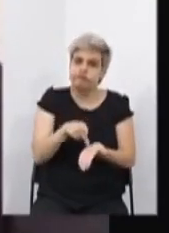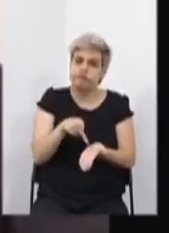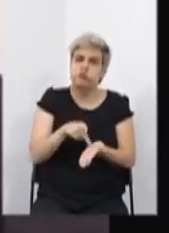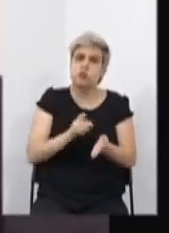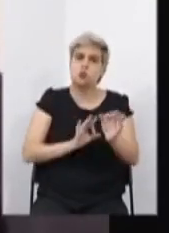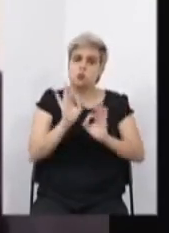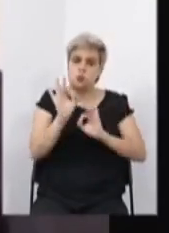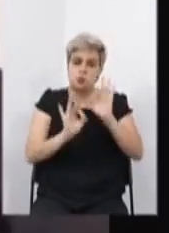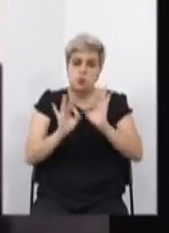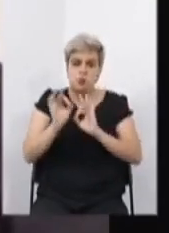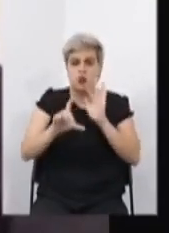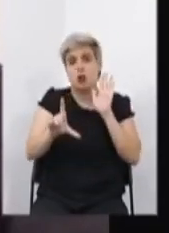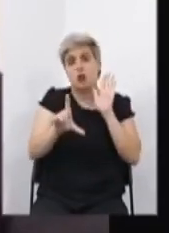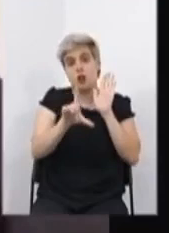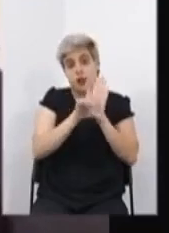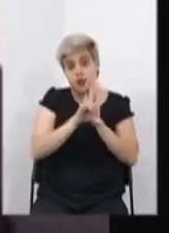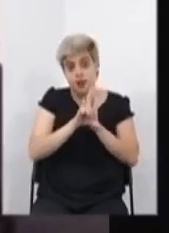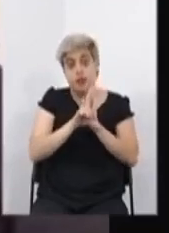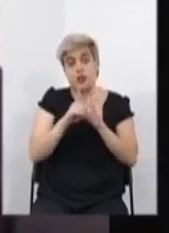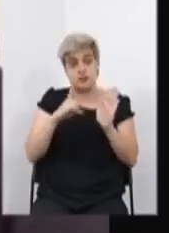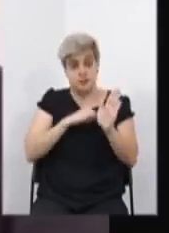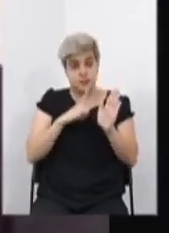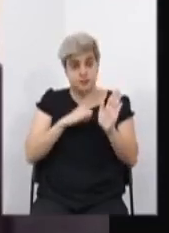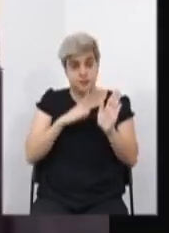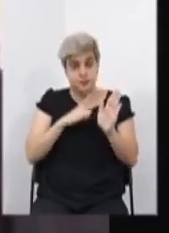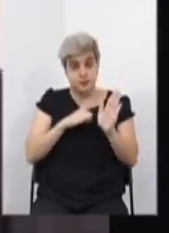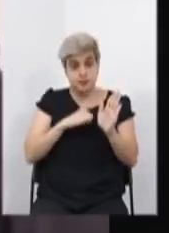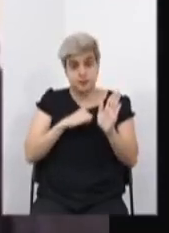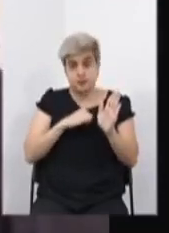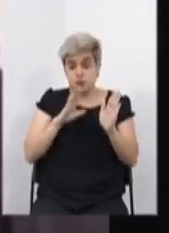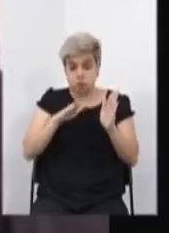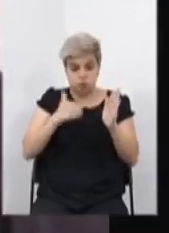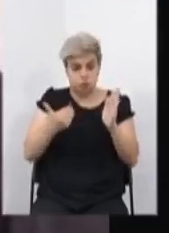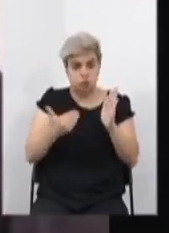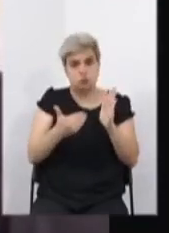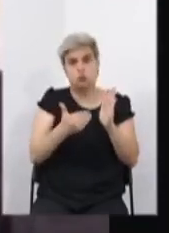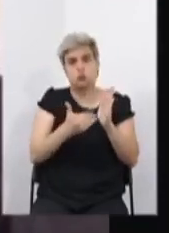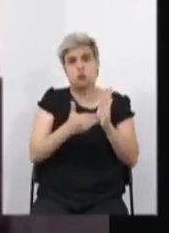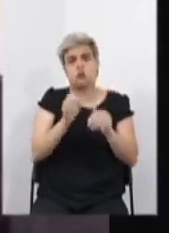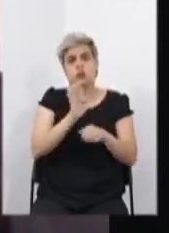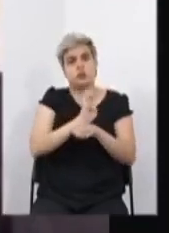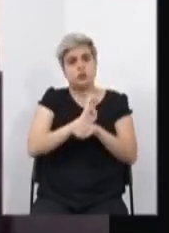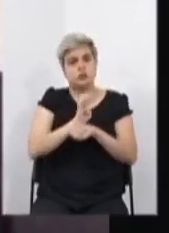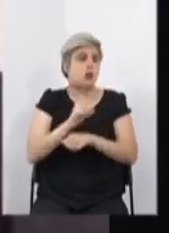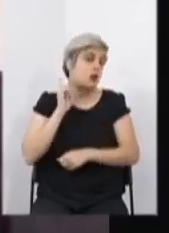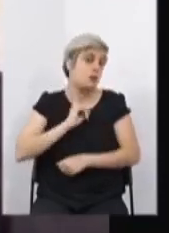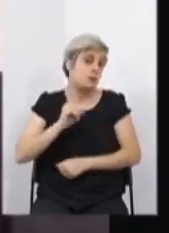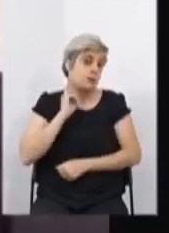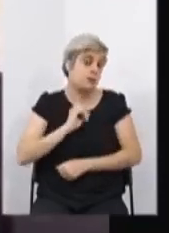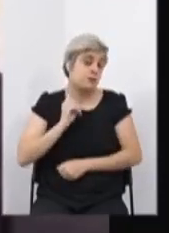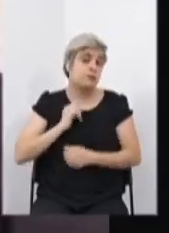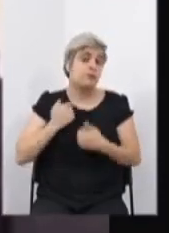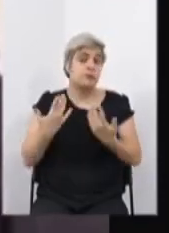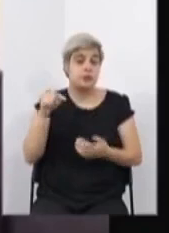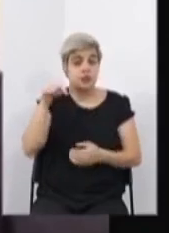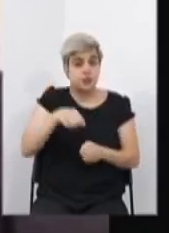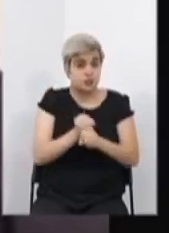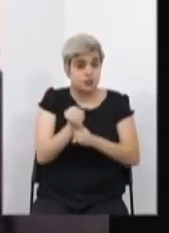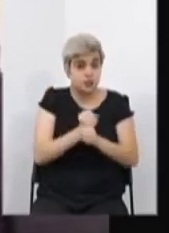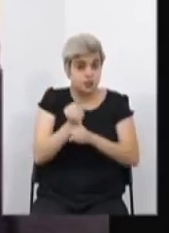de projeto de lei que será implantado, implementado em todo o estado de Minas Gerais. Então nós vamos fechar esse ano com